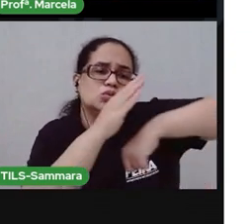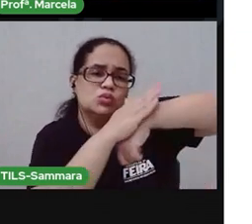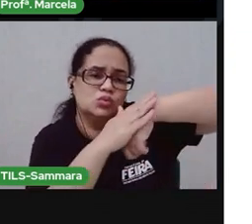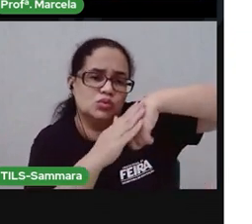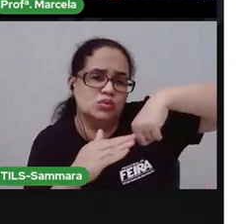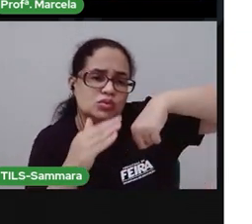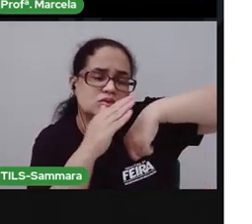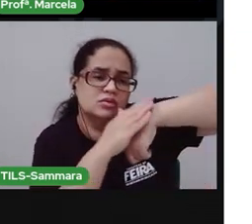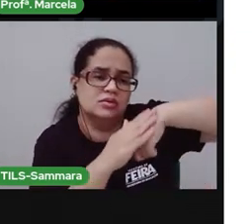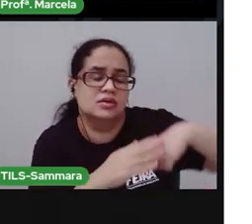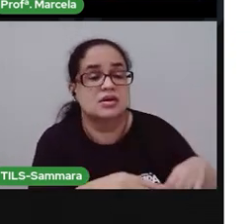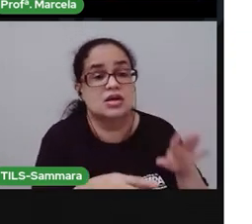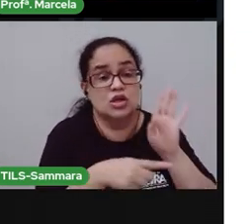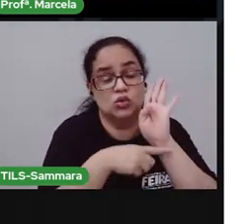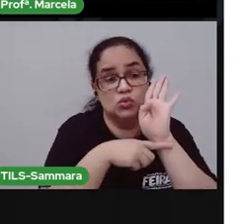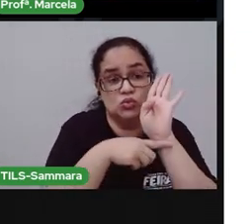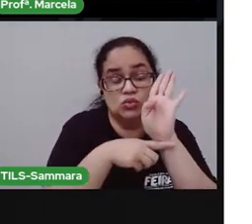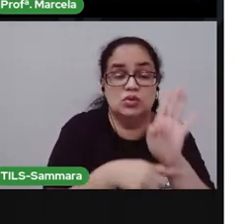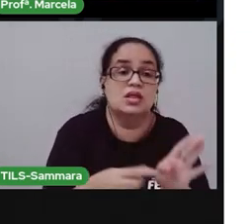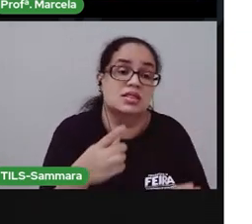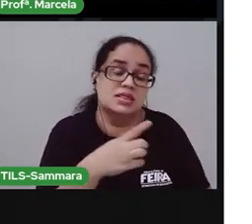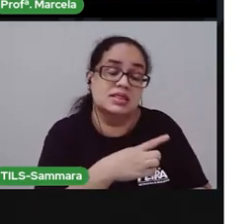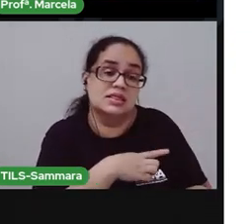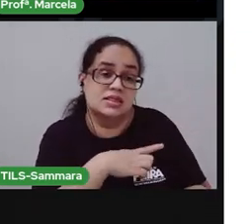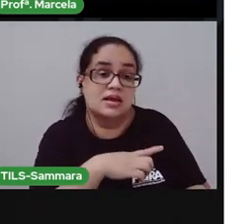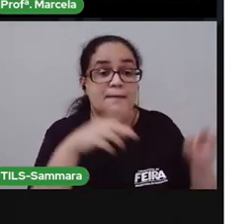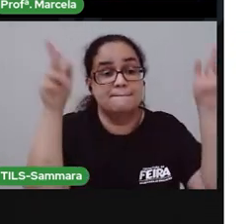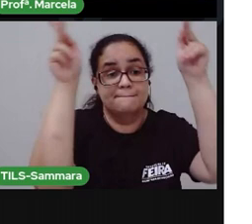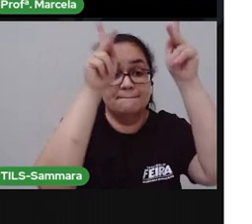isso também ajuda a manter a harmonia no lar.